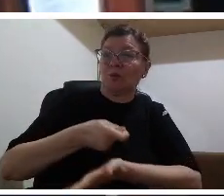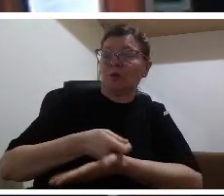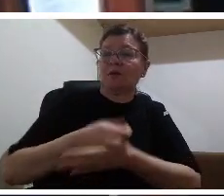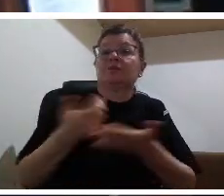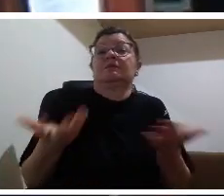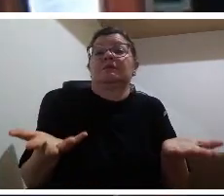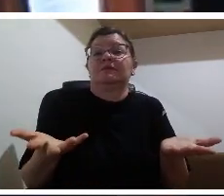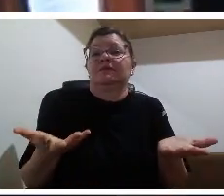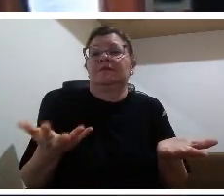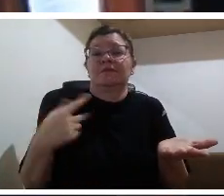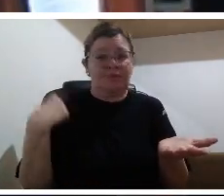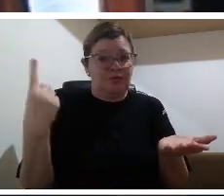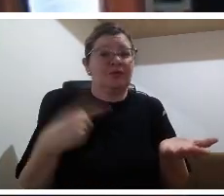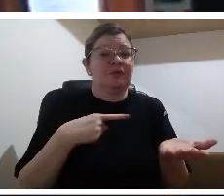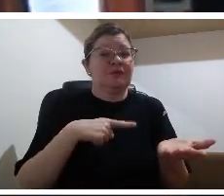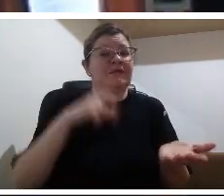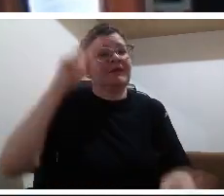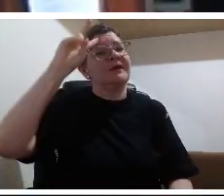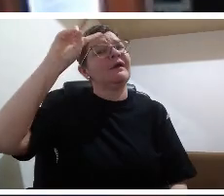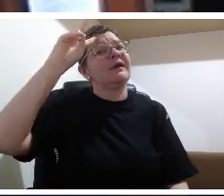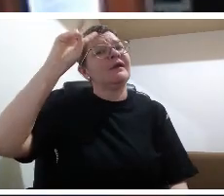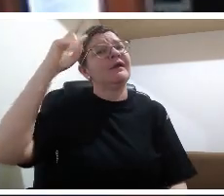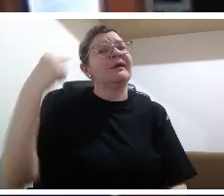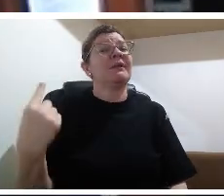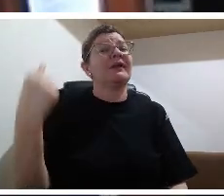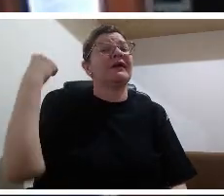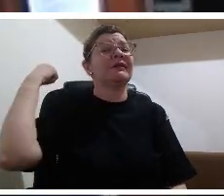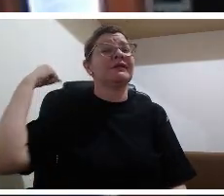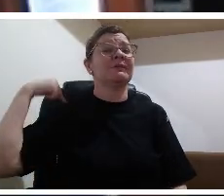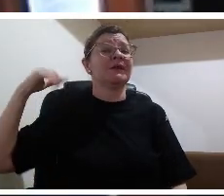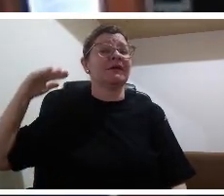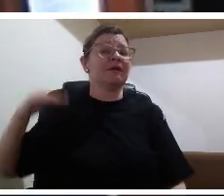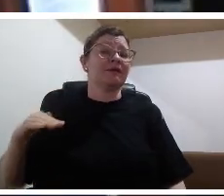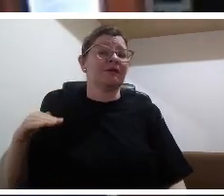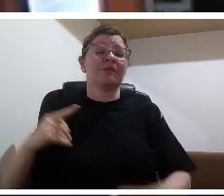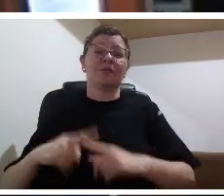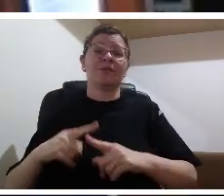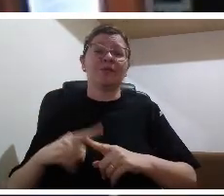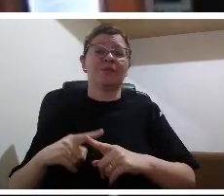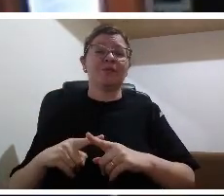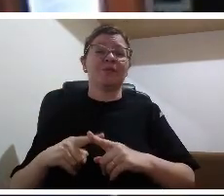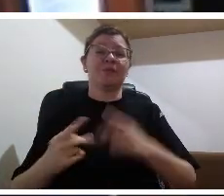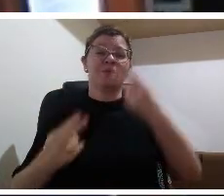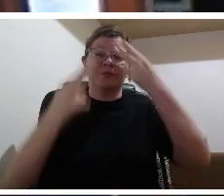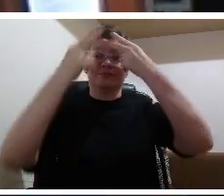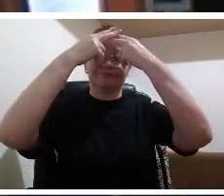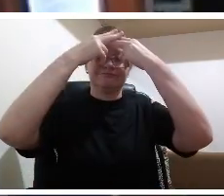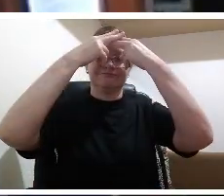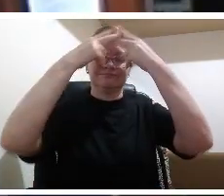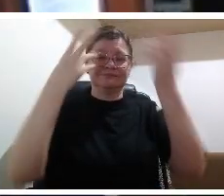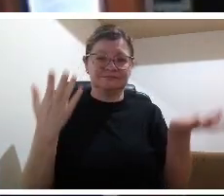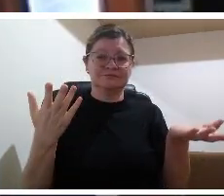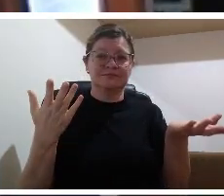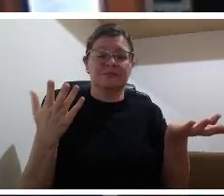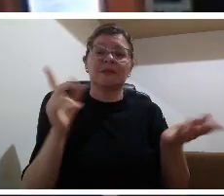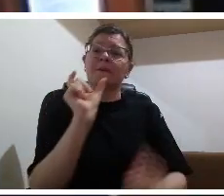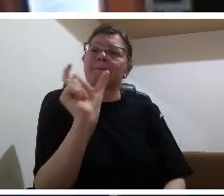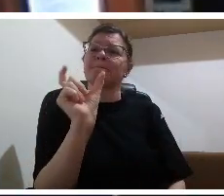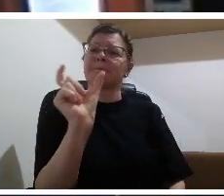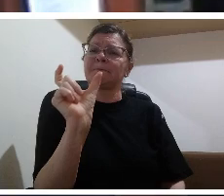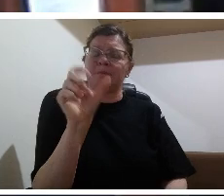ensinar do latim insignare significa fazer sinais fazer marcas fazer